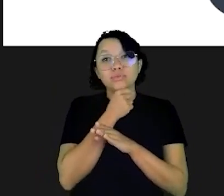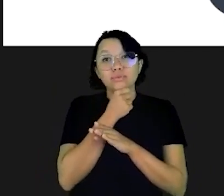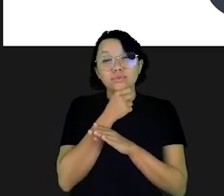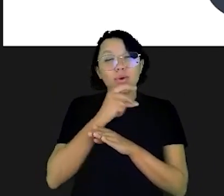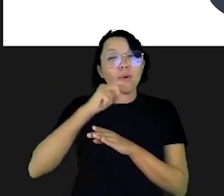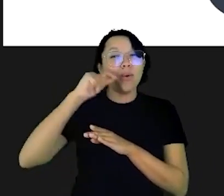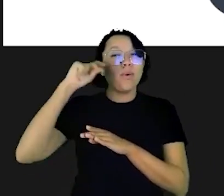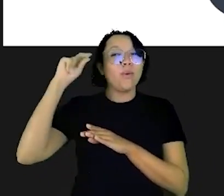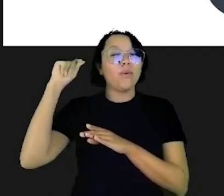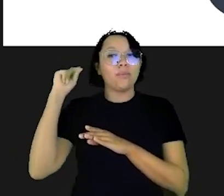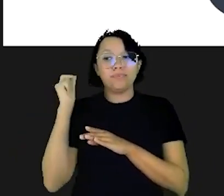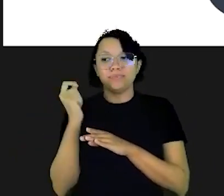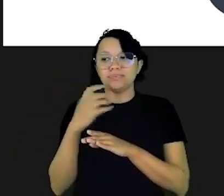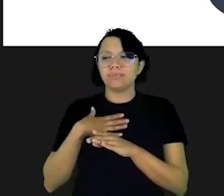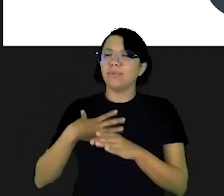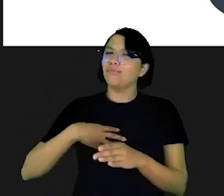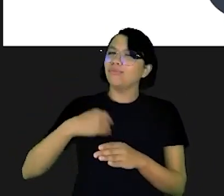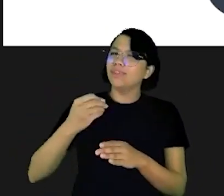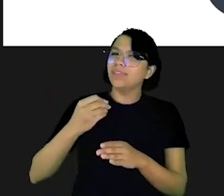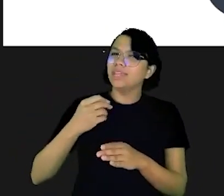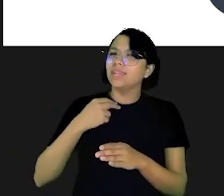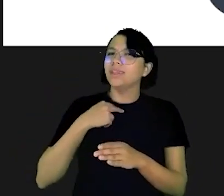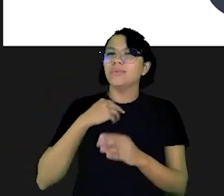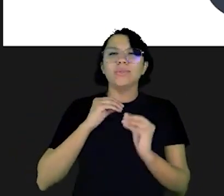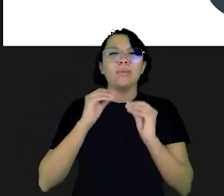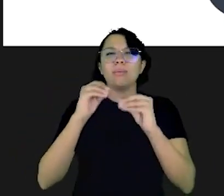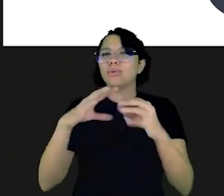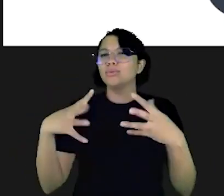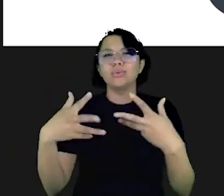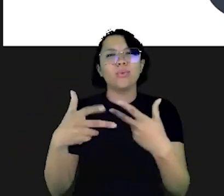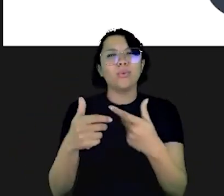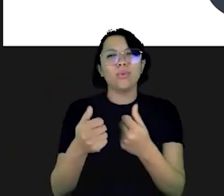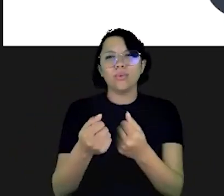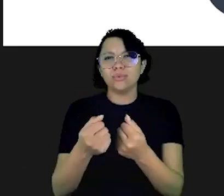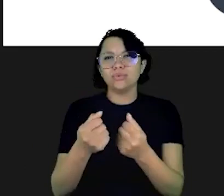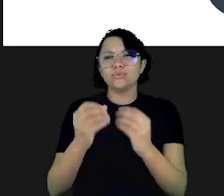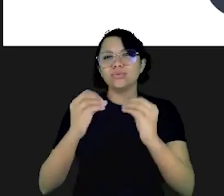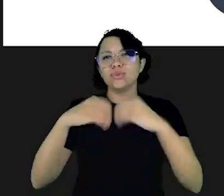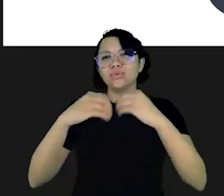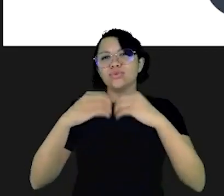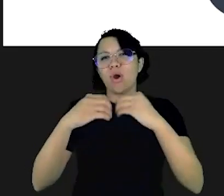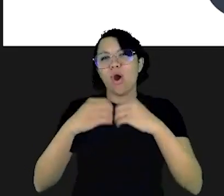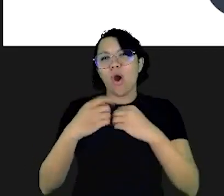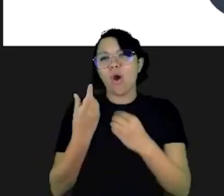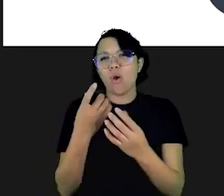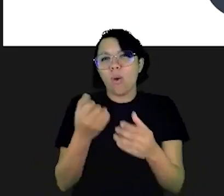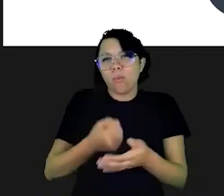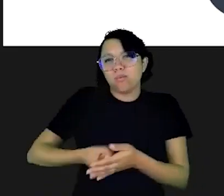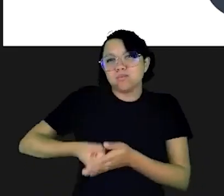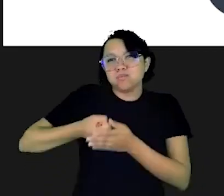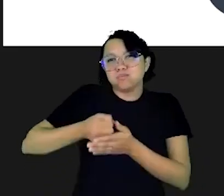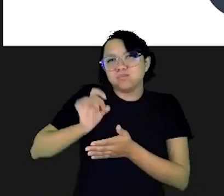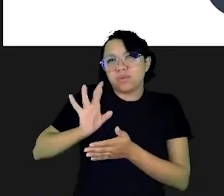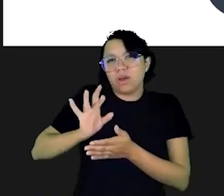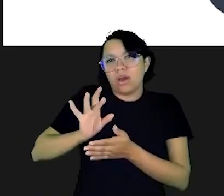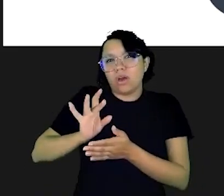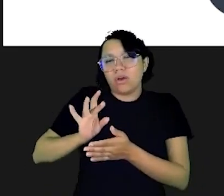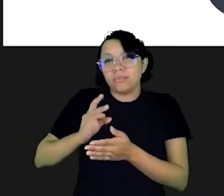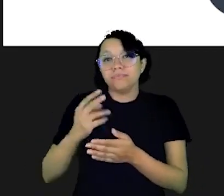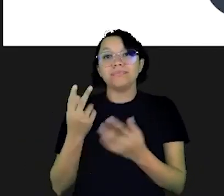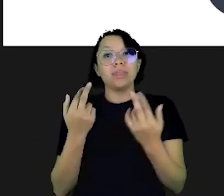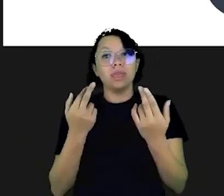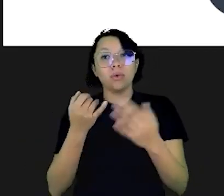lembrem daquele conselho da vovó lá de antigamente que dizia meu filho, não ponha todos os seus ovos numa cesta só.